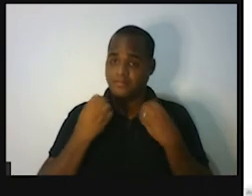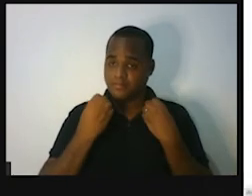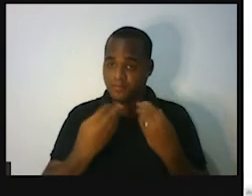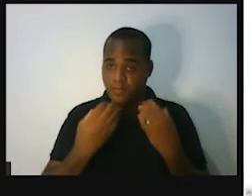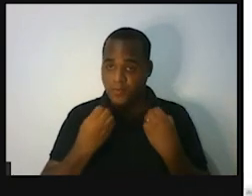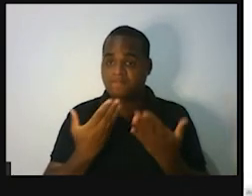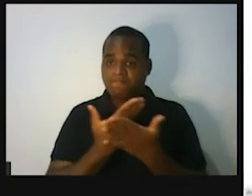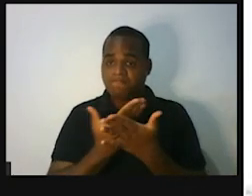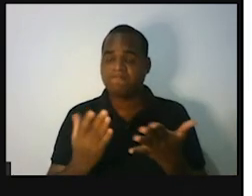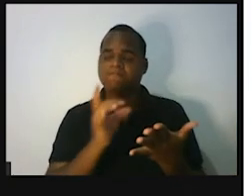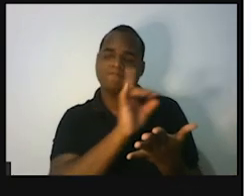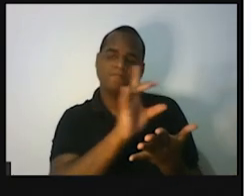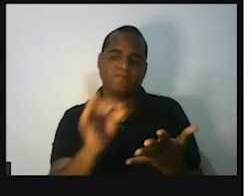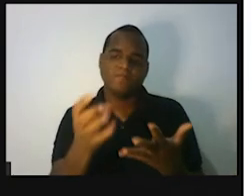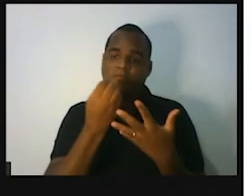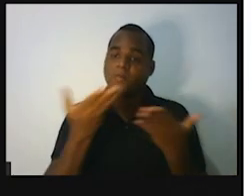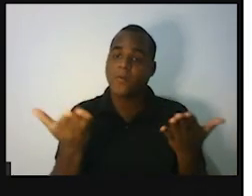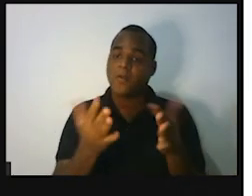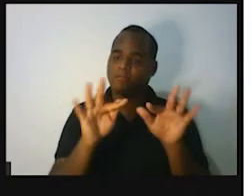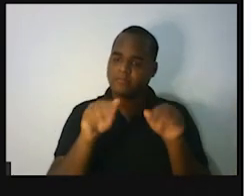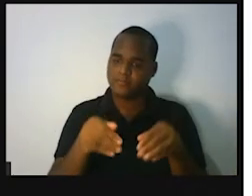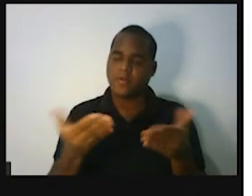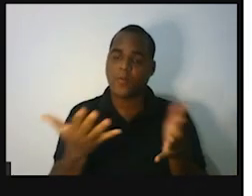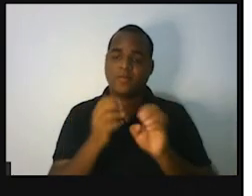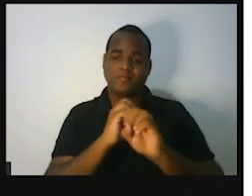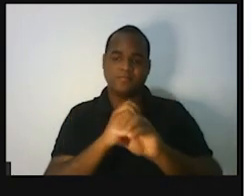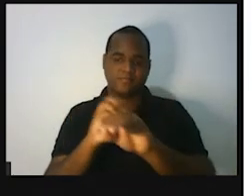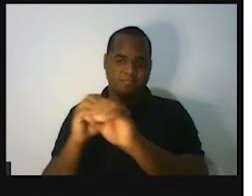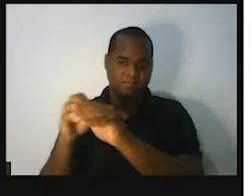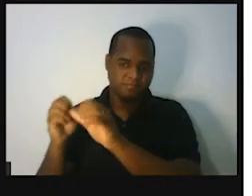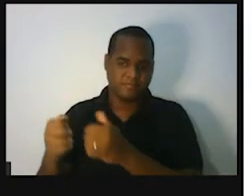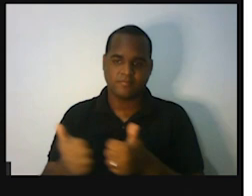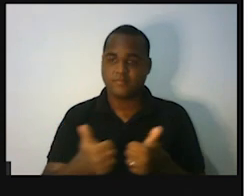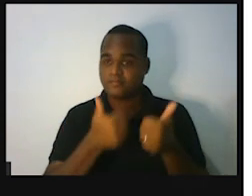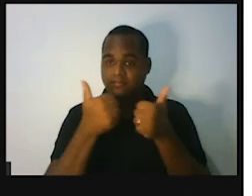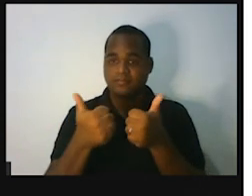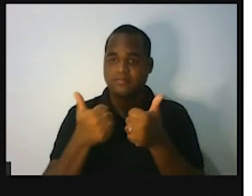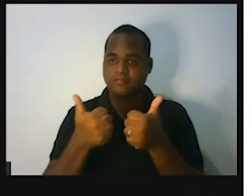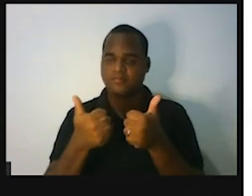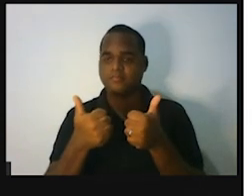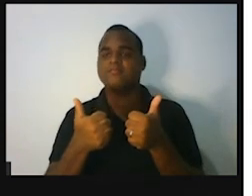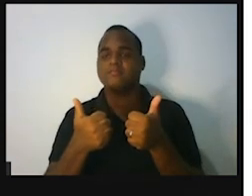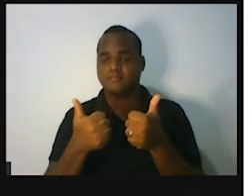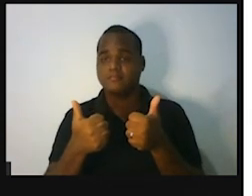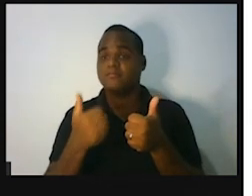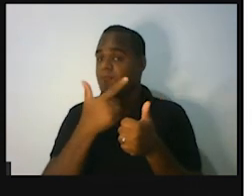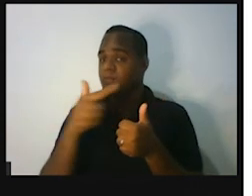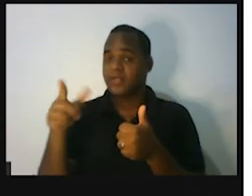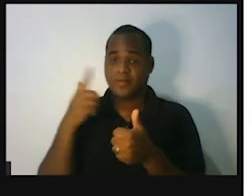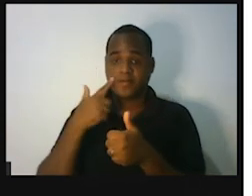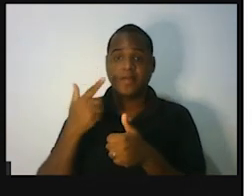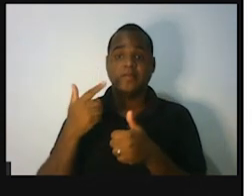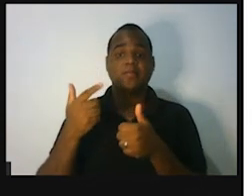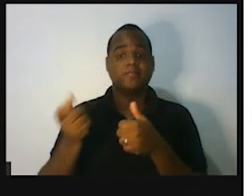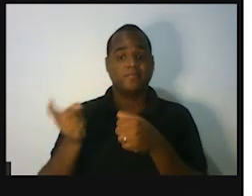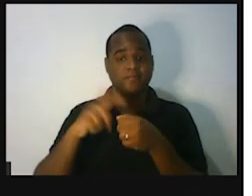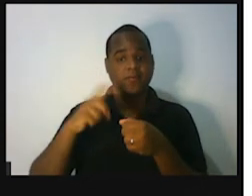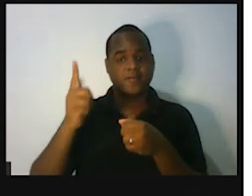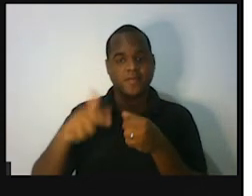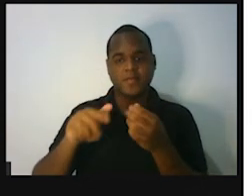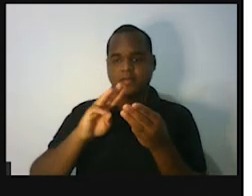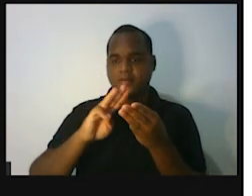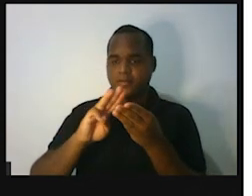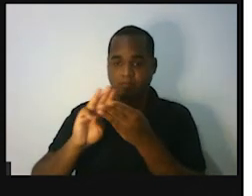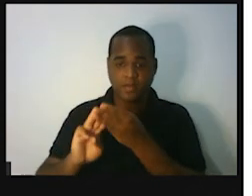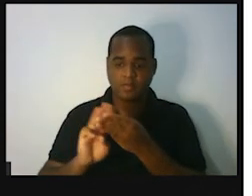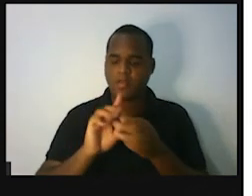e é isso aí. A gente finaliza essa aula, tá bom? Até a próxima. Volta a repetir. Jamais esqueça